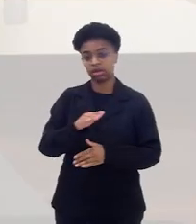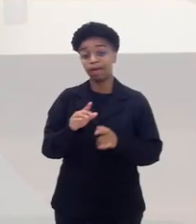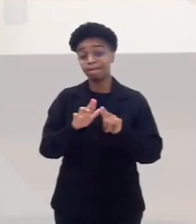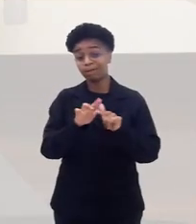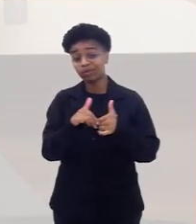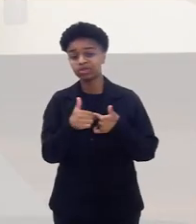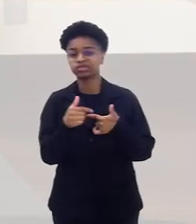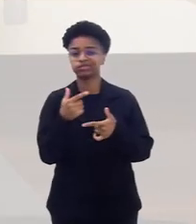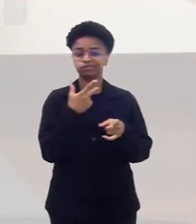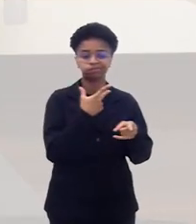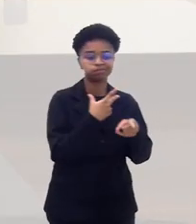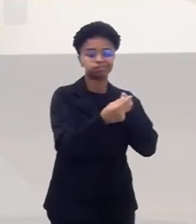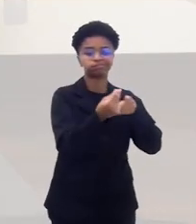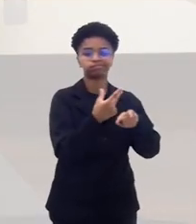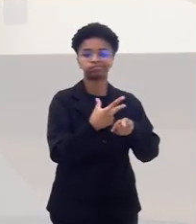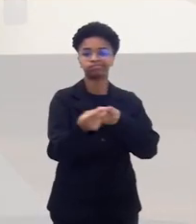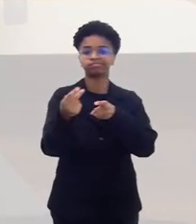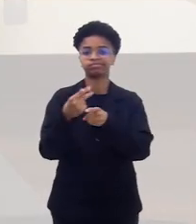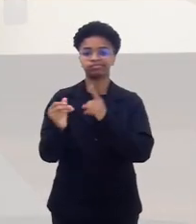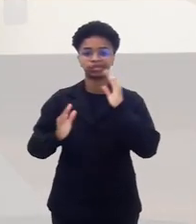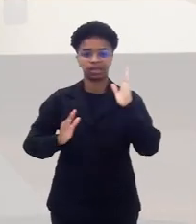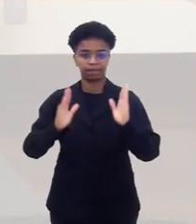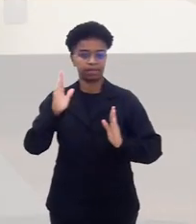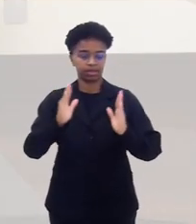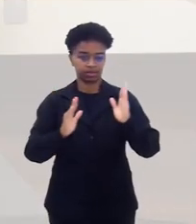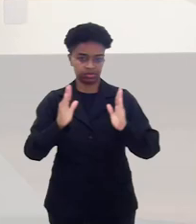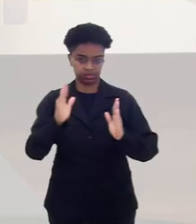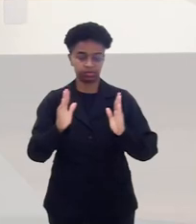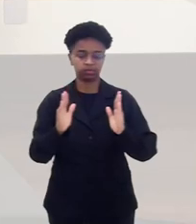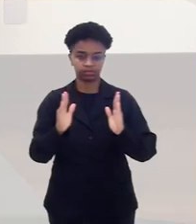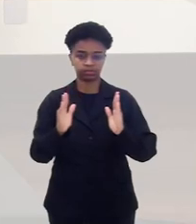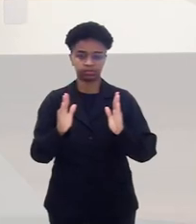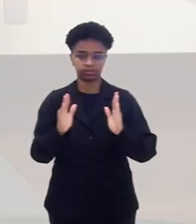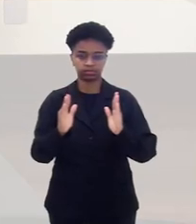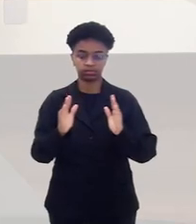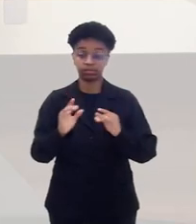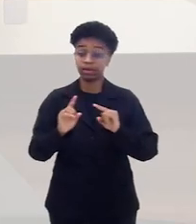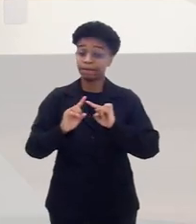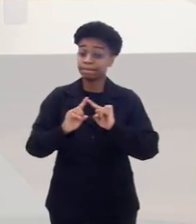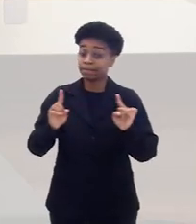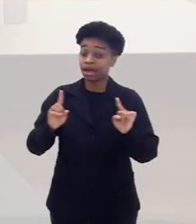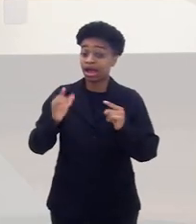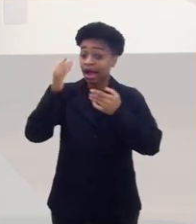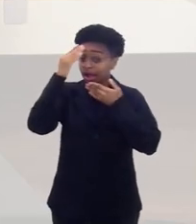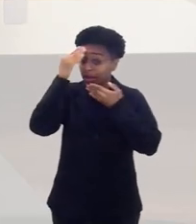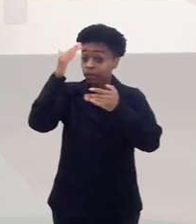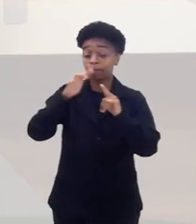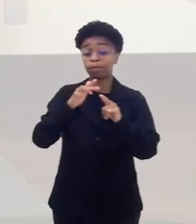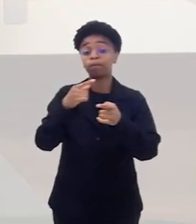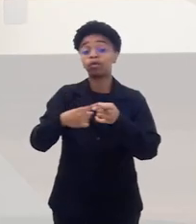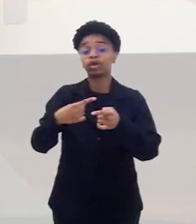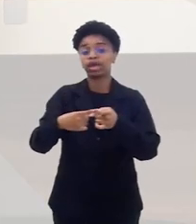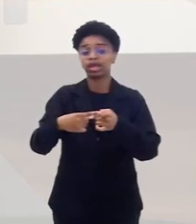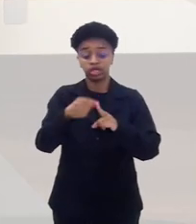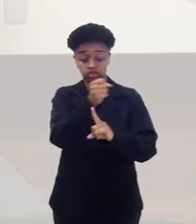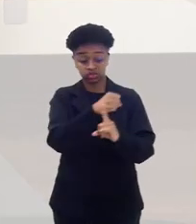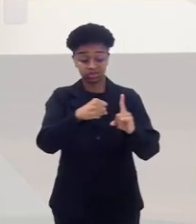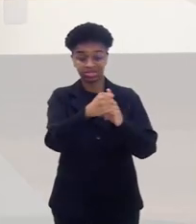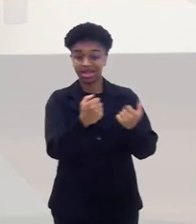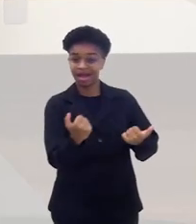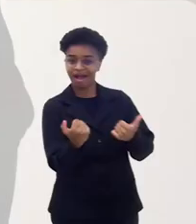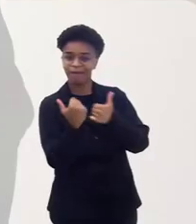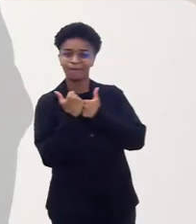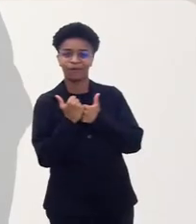nós tivemos muitas conquistas neste período, Nicodemos, mas graças a este apoio da sociedade